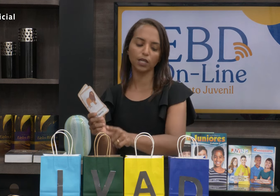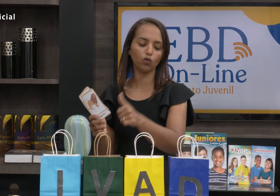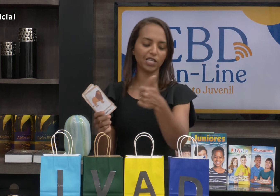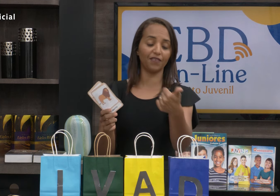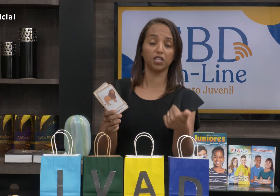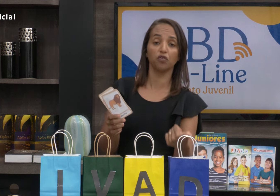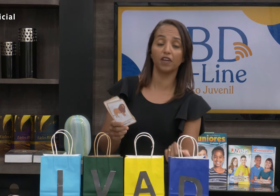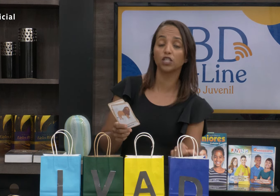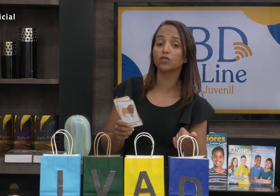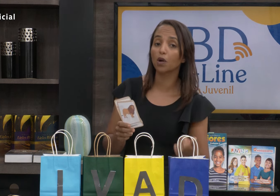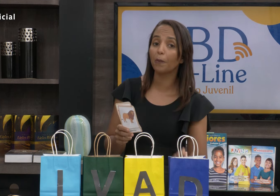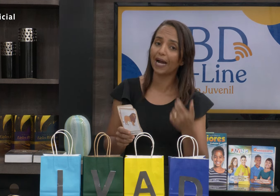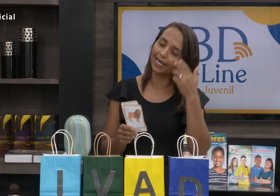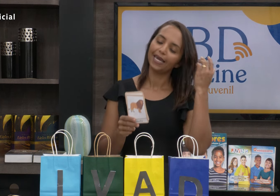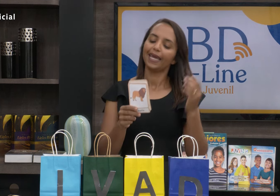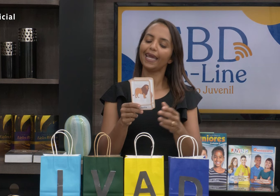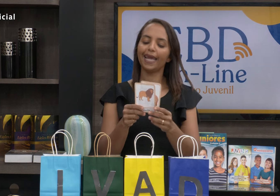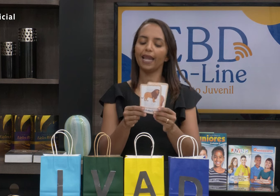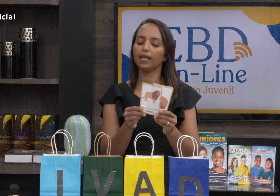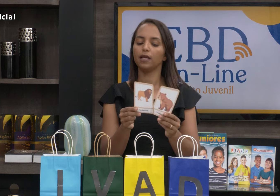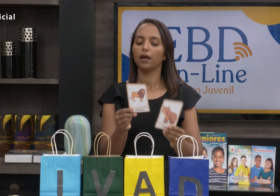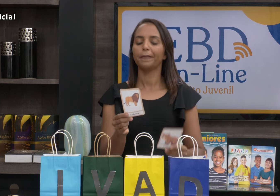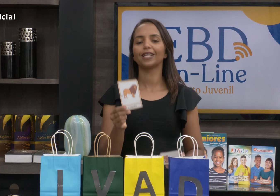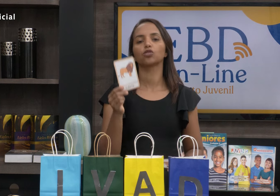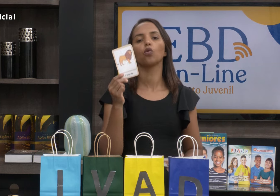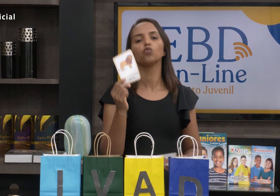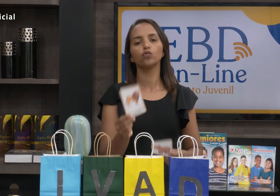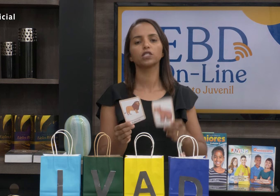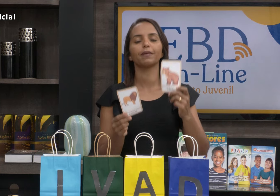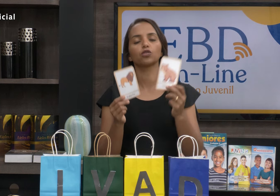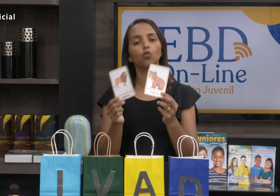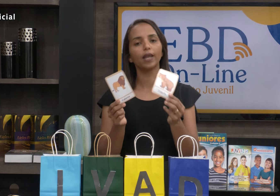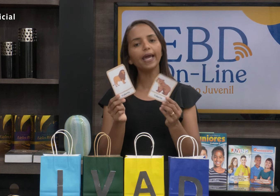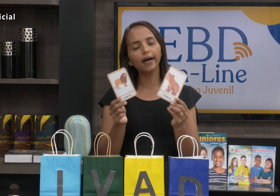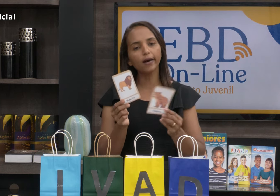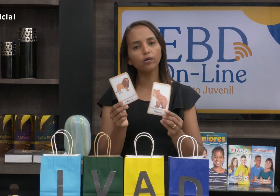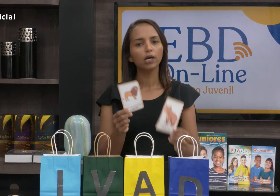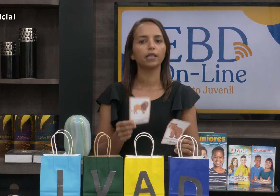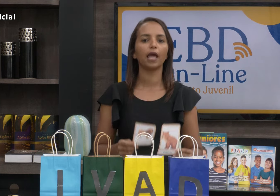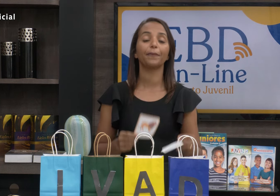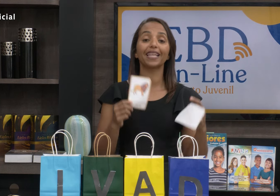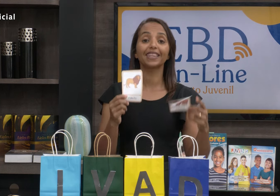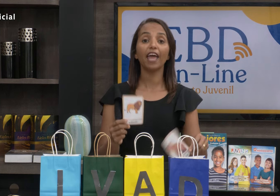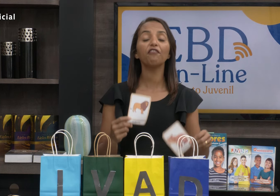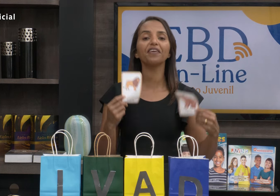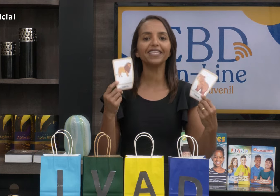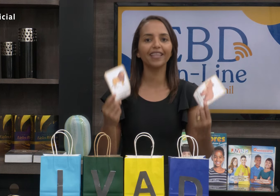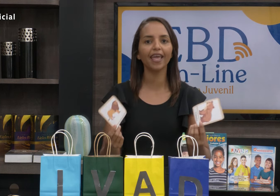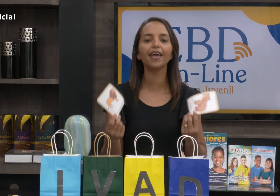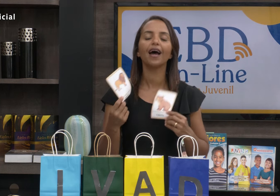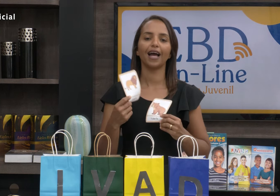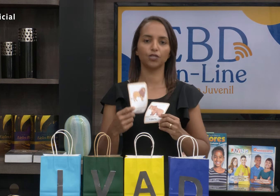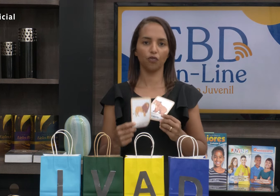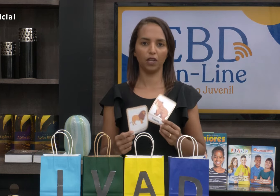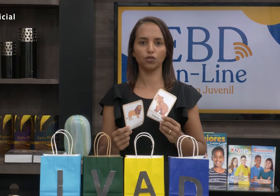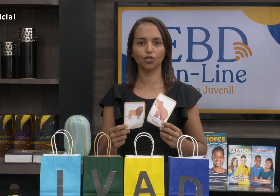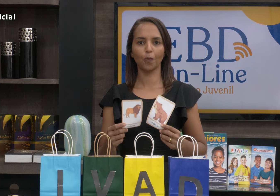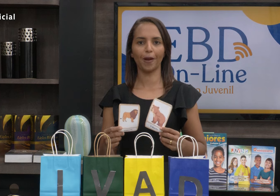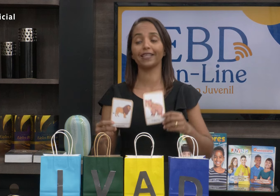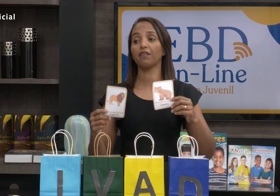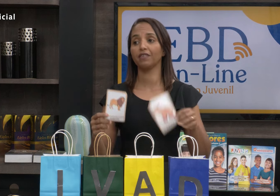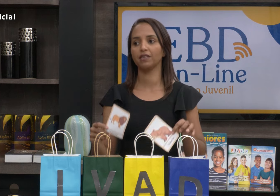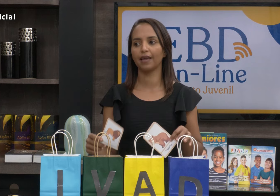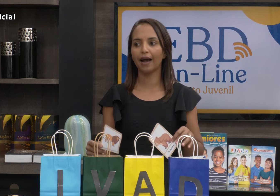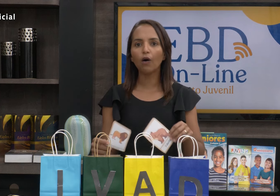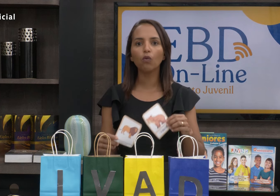porque quando ele cuidava das ovelhas do seu pai, ele matou um urso e matou um leão para defender as ovelhas